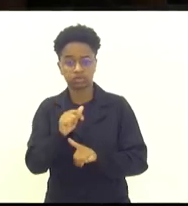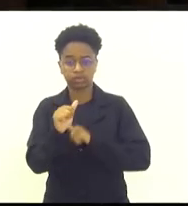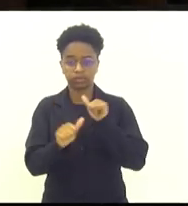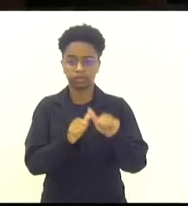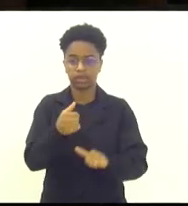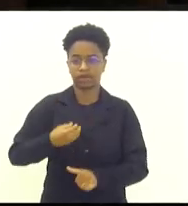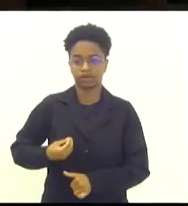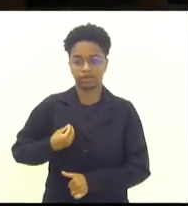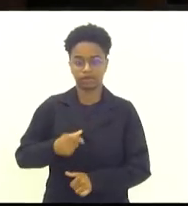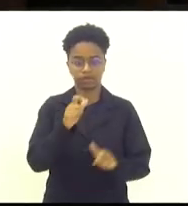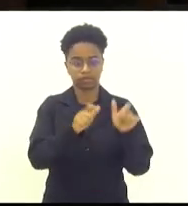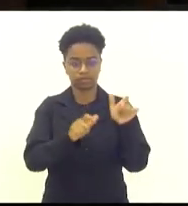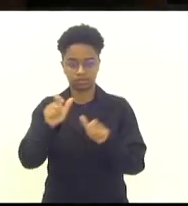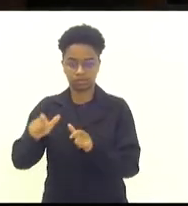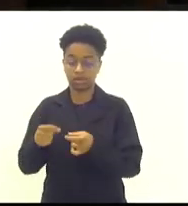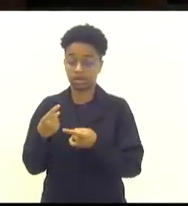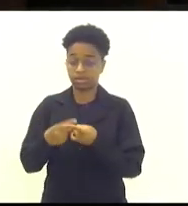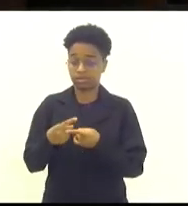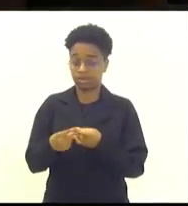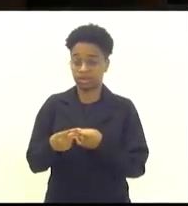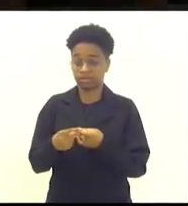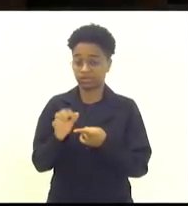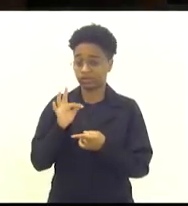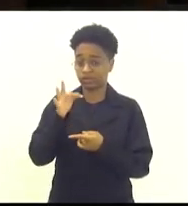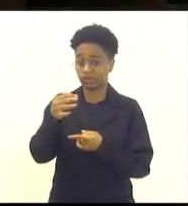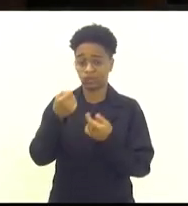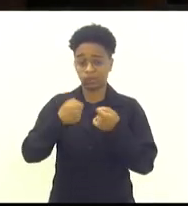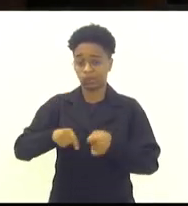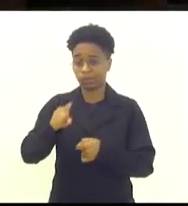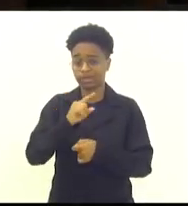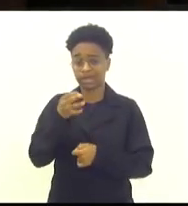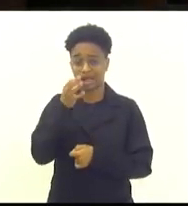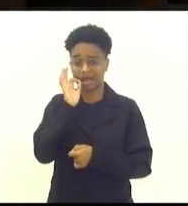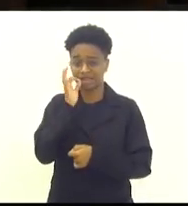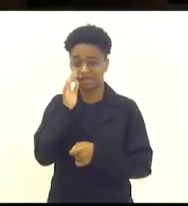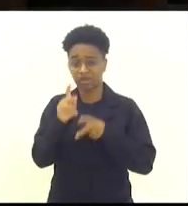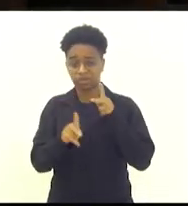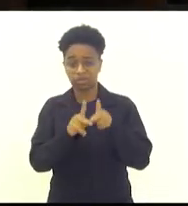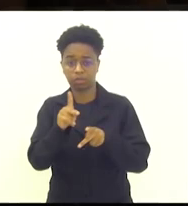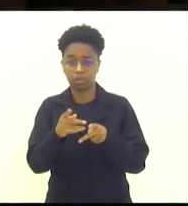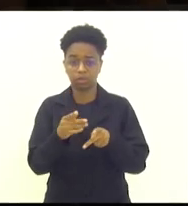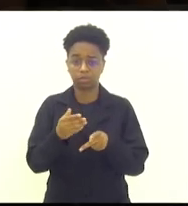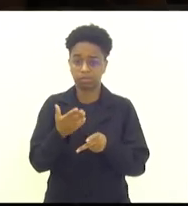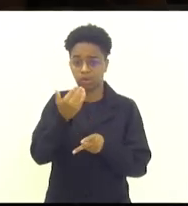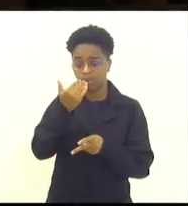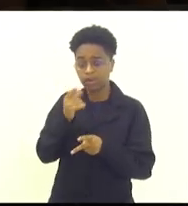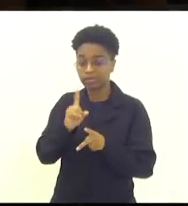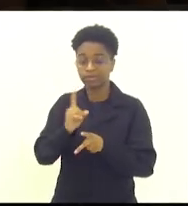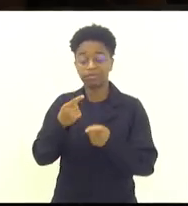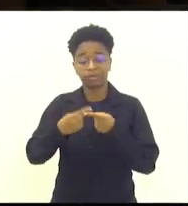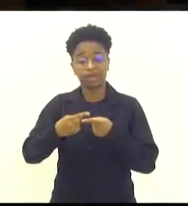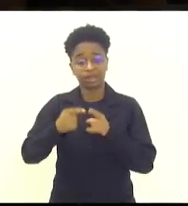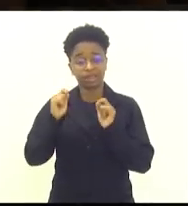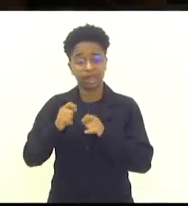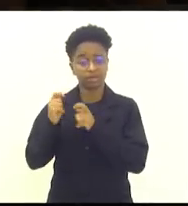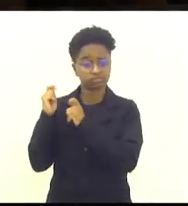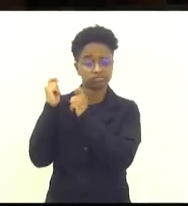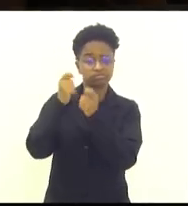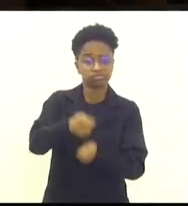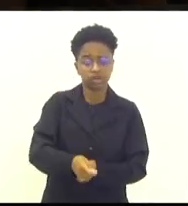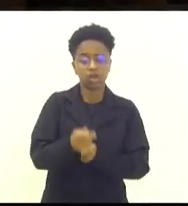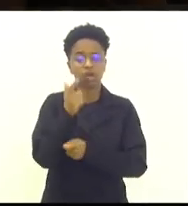das pessoas, até para que elas não venham a precisar do café do povo, que elas tenham condições com a vara de pescar, ter o seu